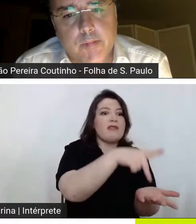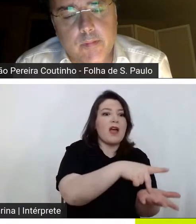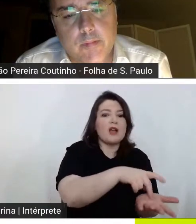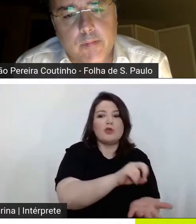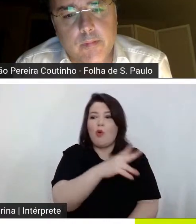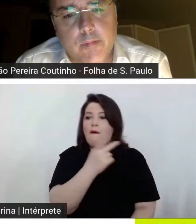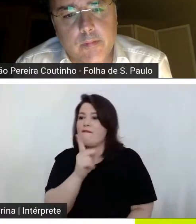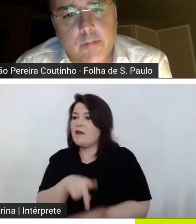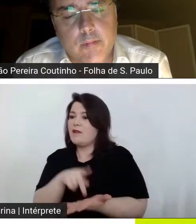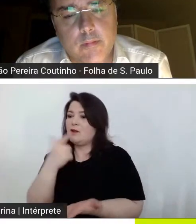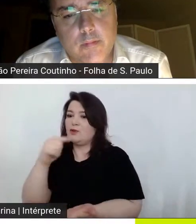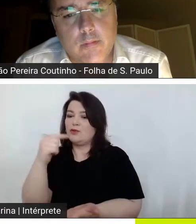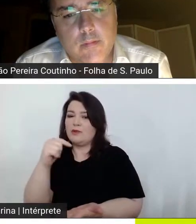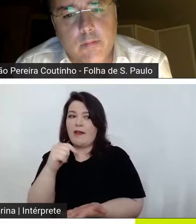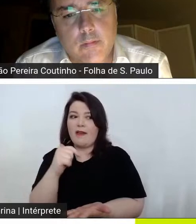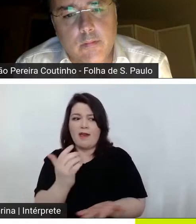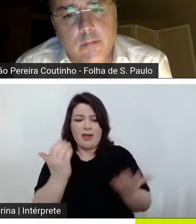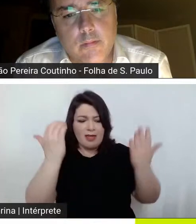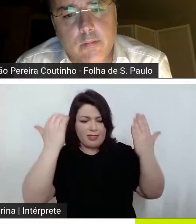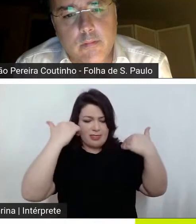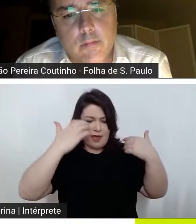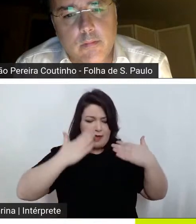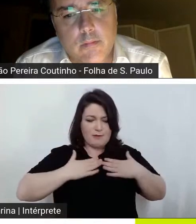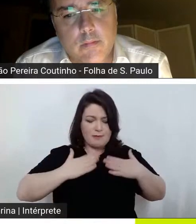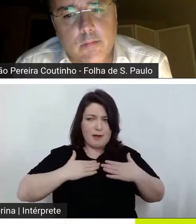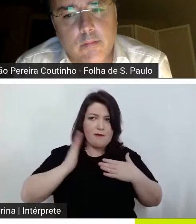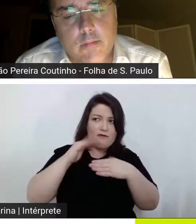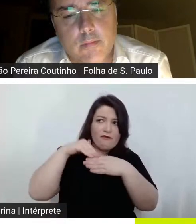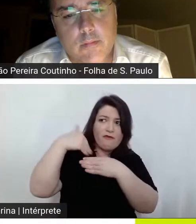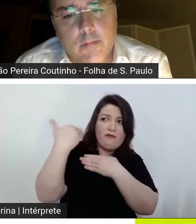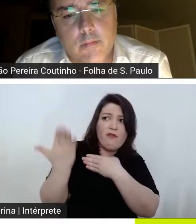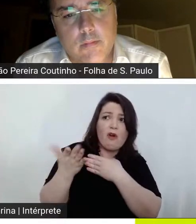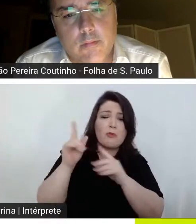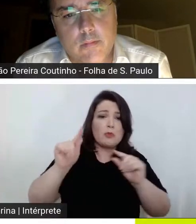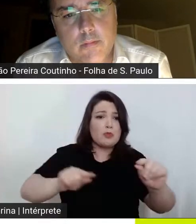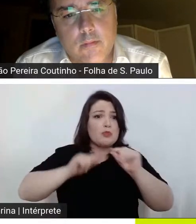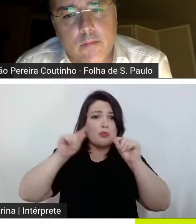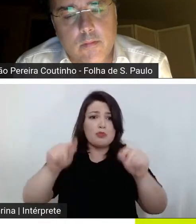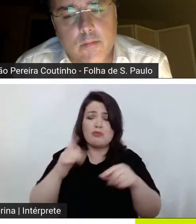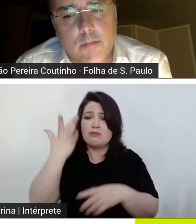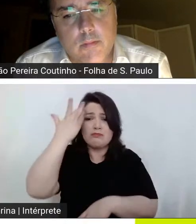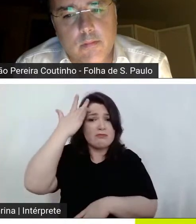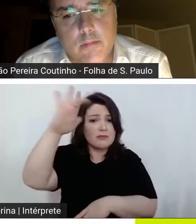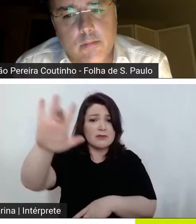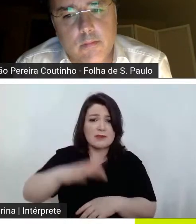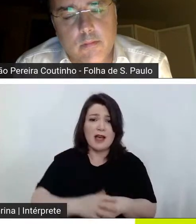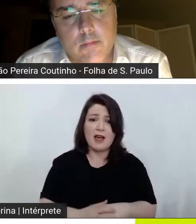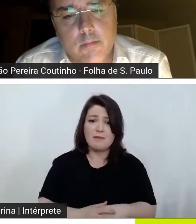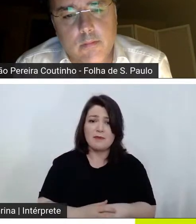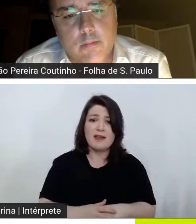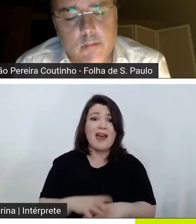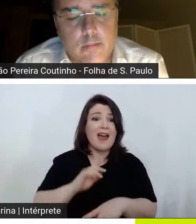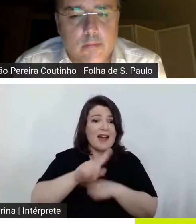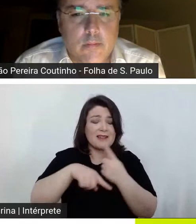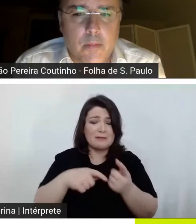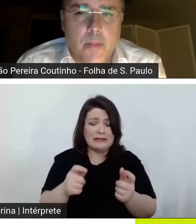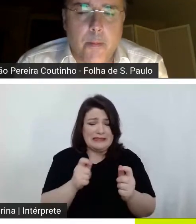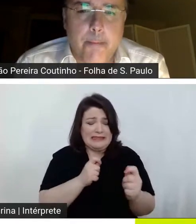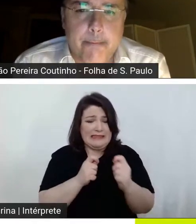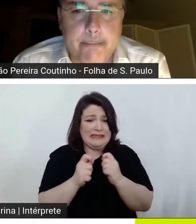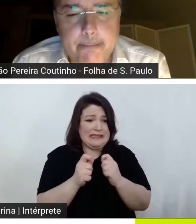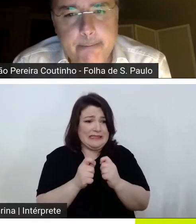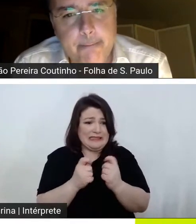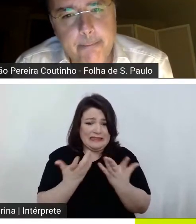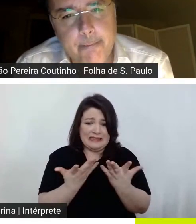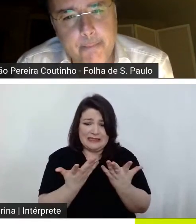se passa dentro de mim o que que se passa fora e não há uma possibilidade de contenção e de um